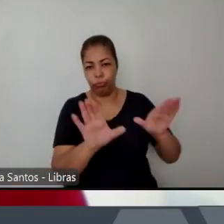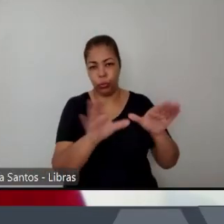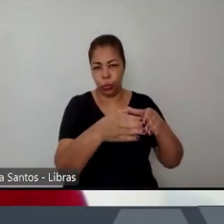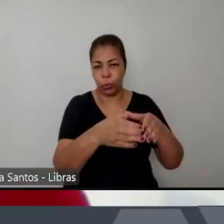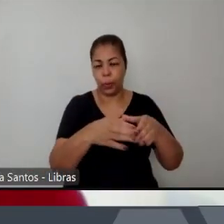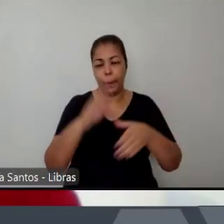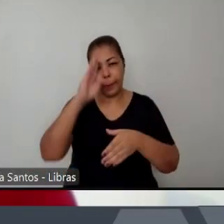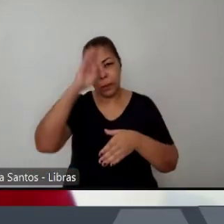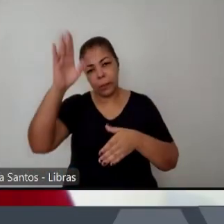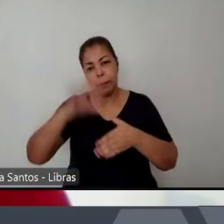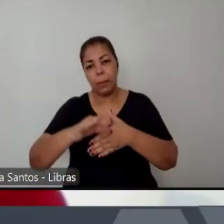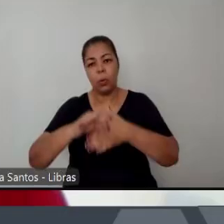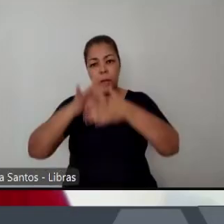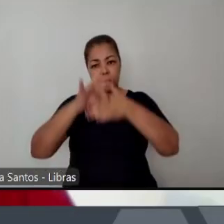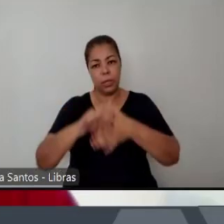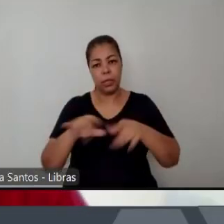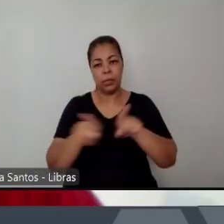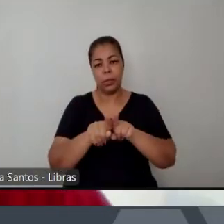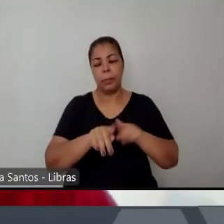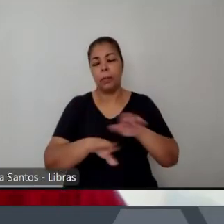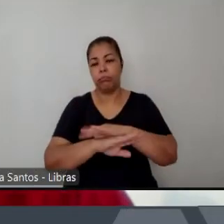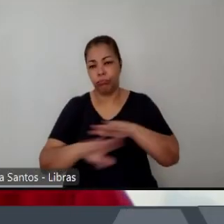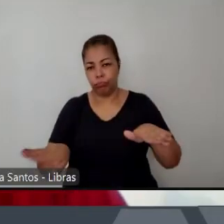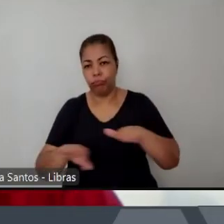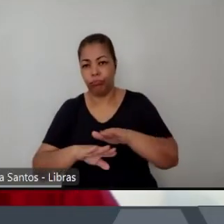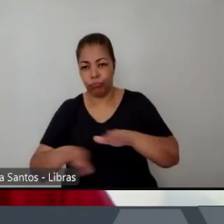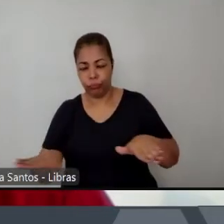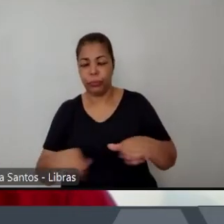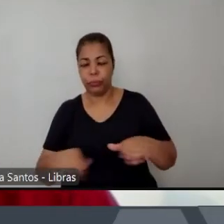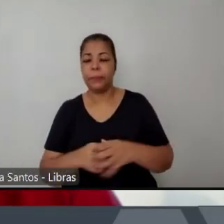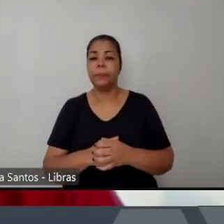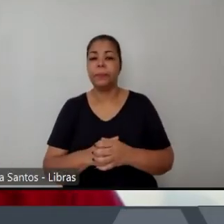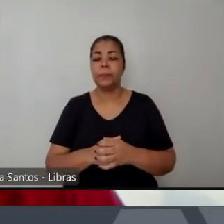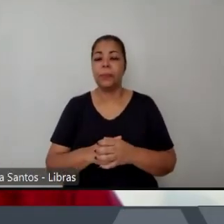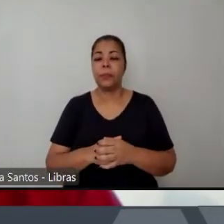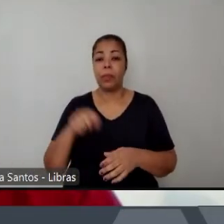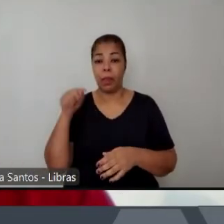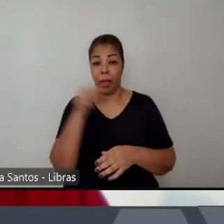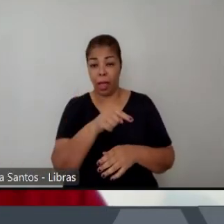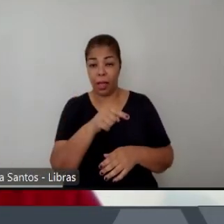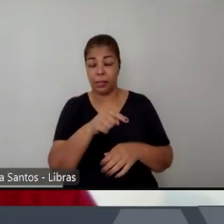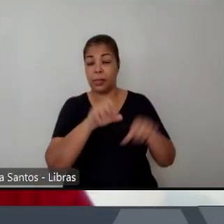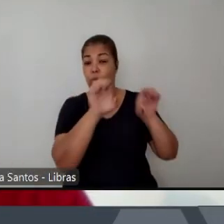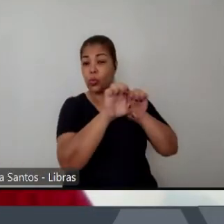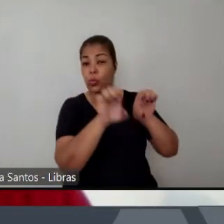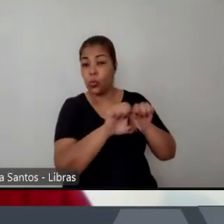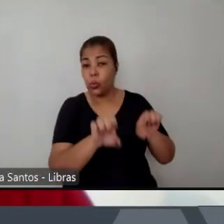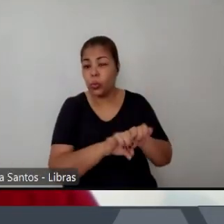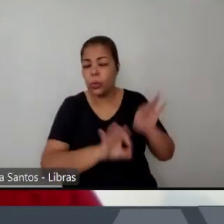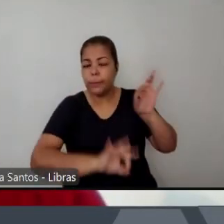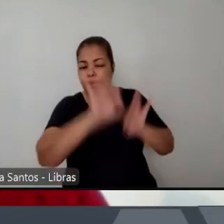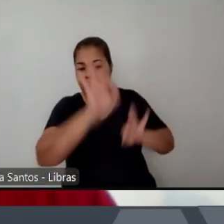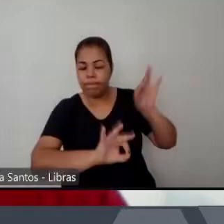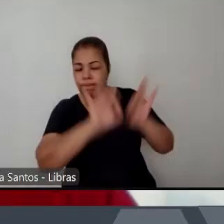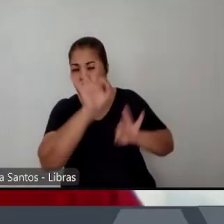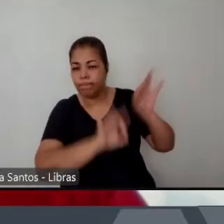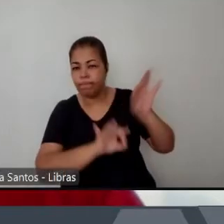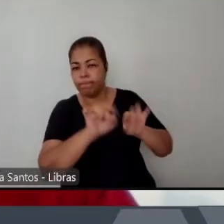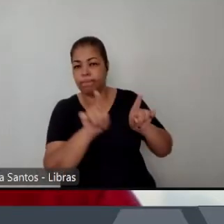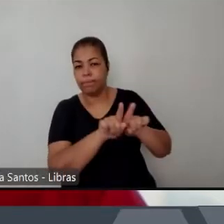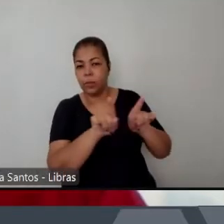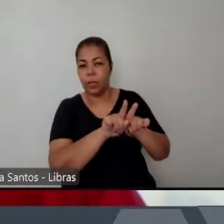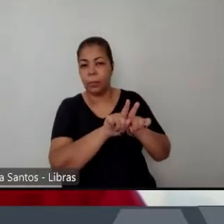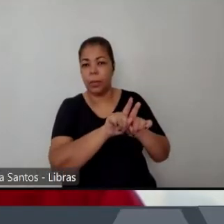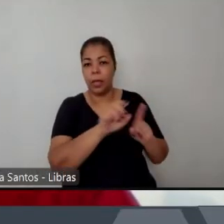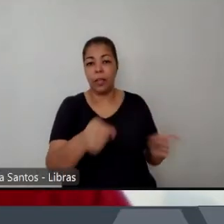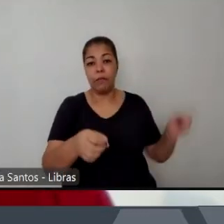exterminadas ou estão no exílio. Essa estrutura que é formada de combate à guerrilha urbana passa a se voltar para o combate